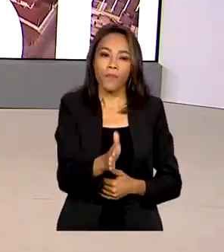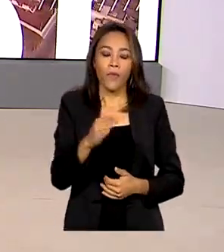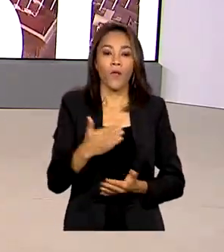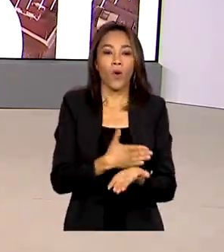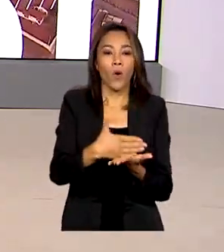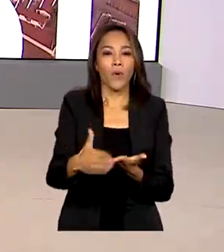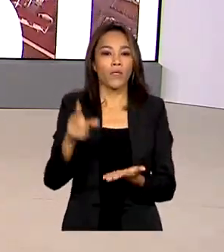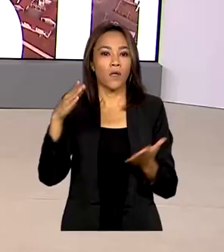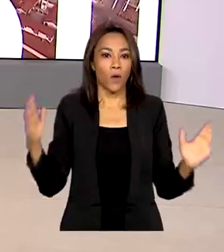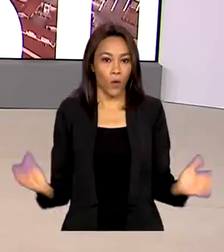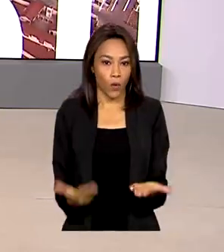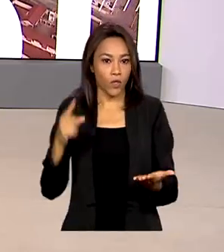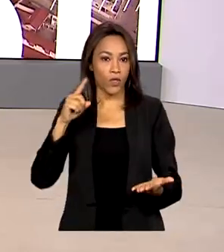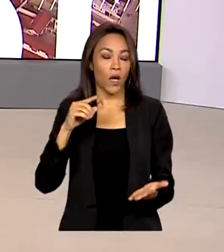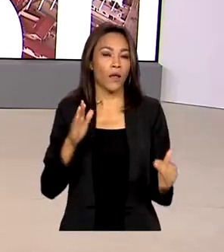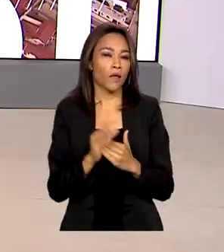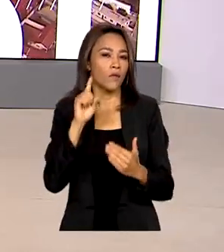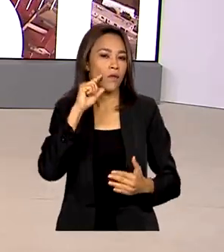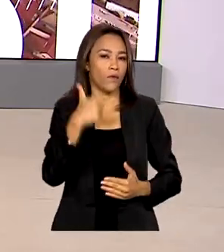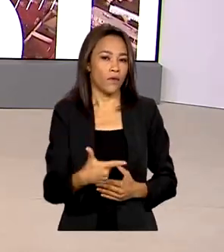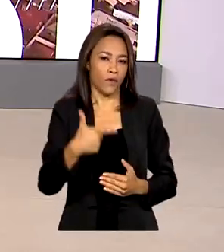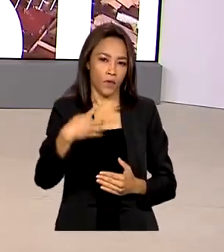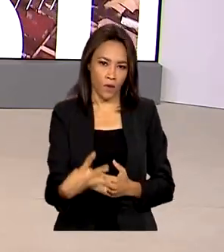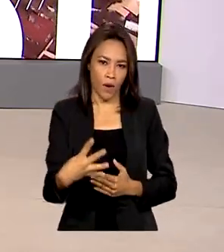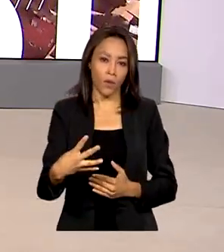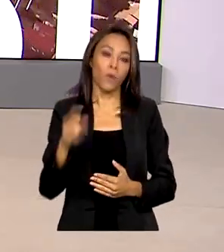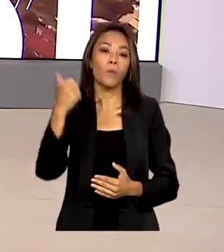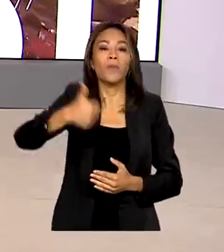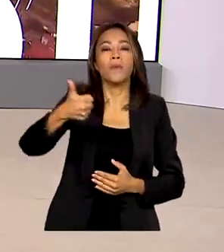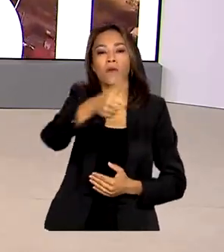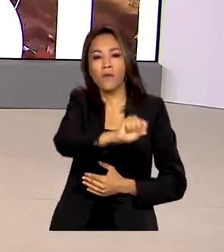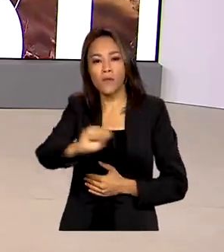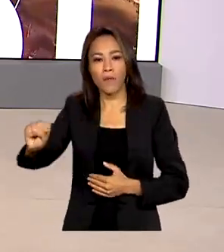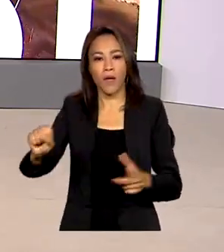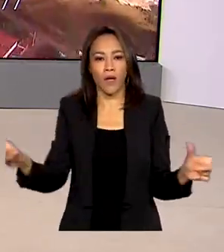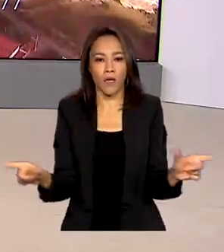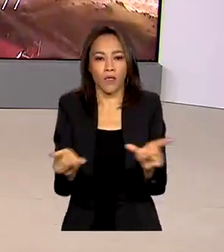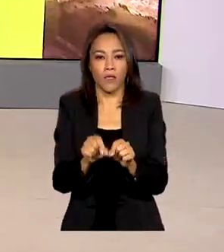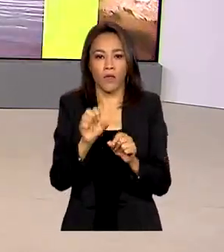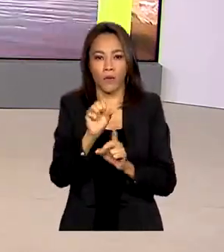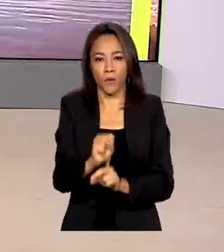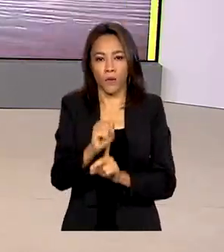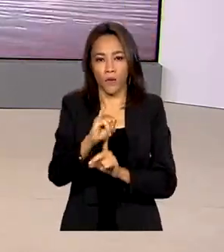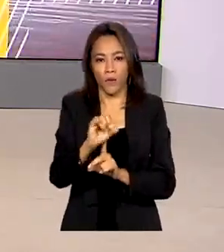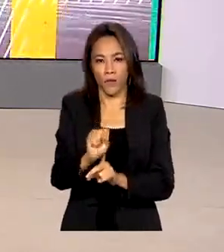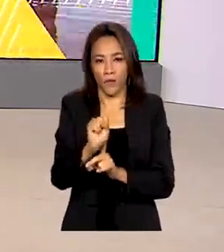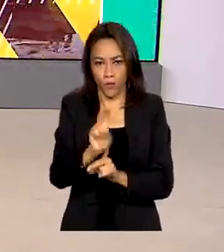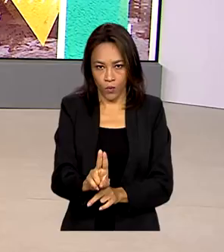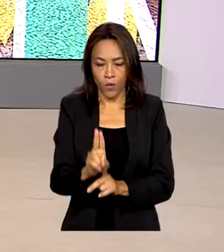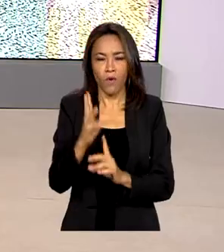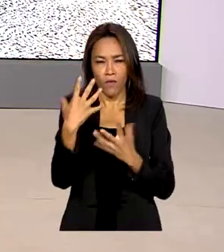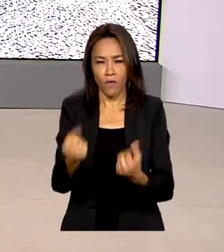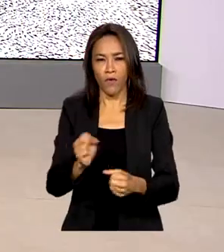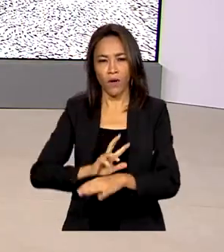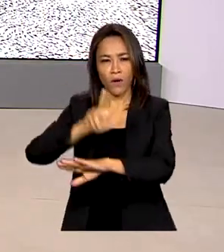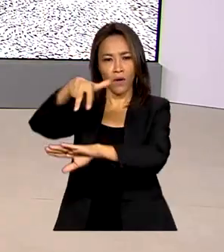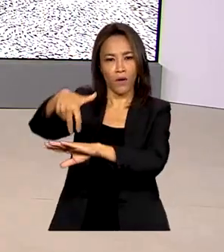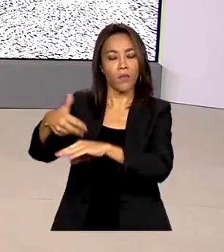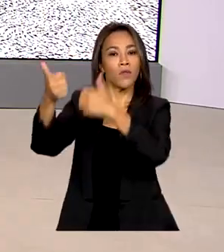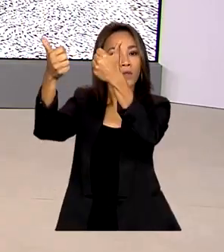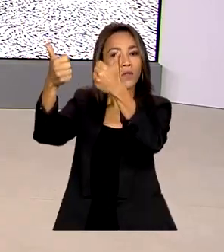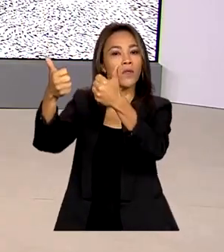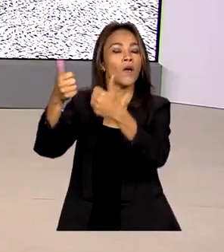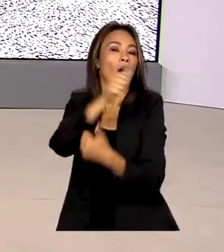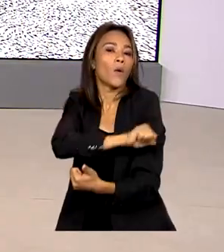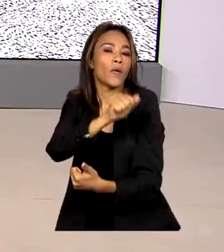de inscrição para o primeiro semestre do SISU, o Sistema de Seleção Unificada. Vamos ao Rio de Janeiro, a Alessandra Lago traz os